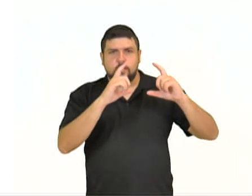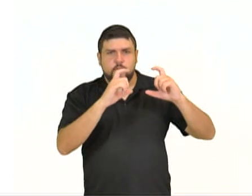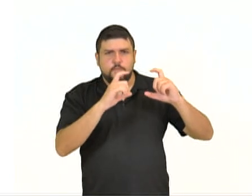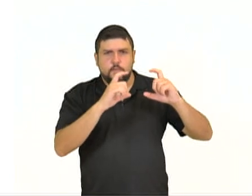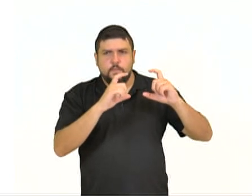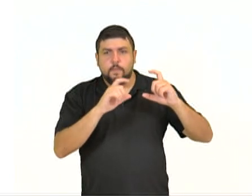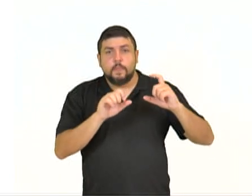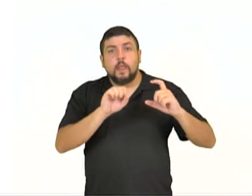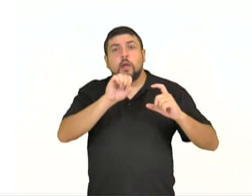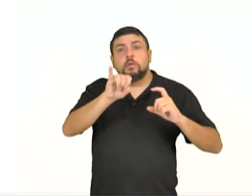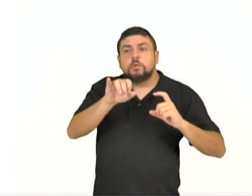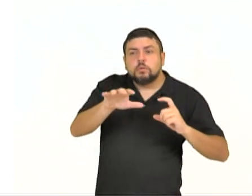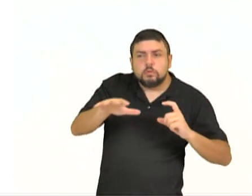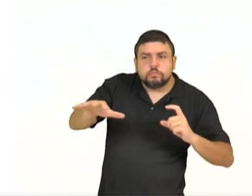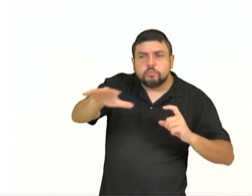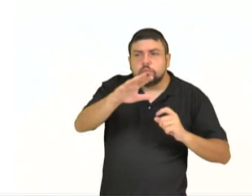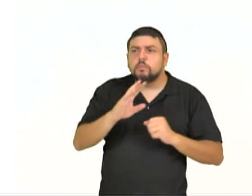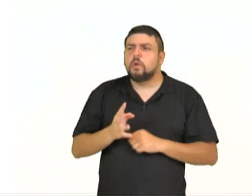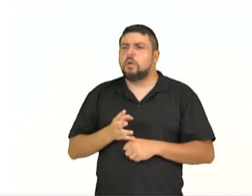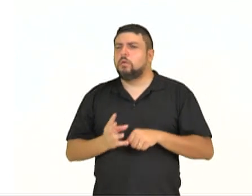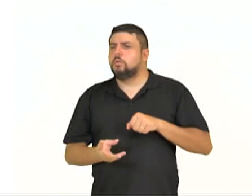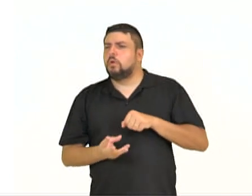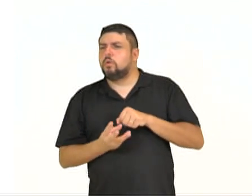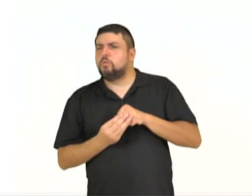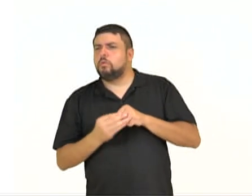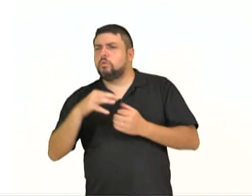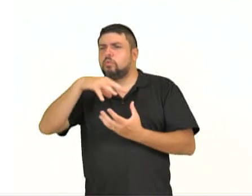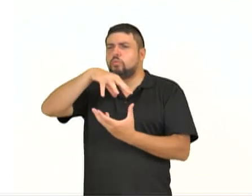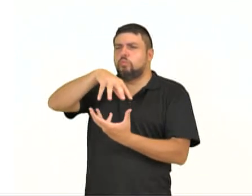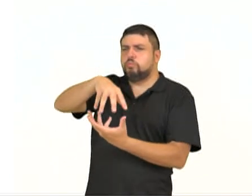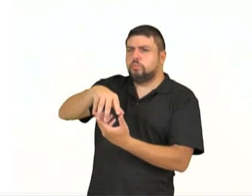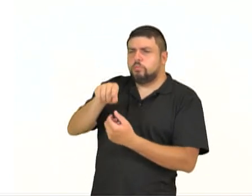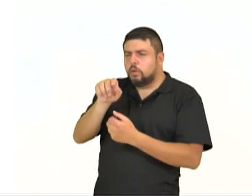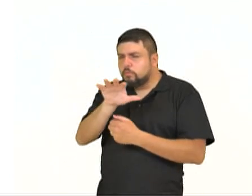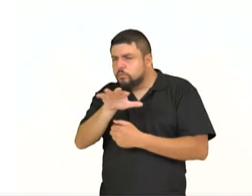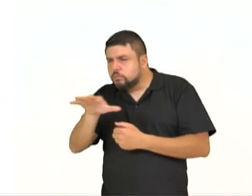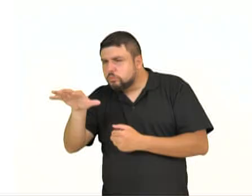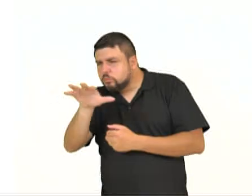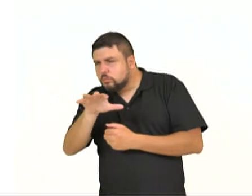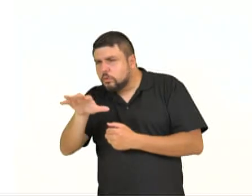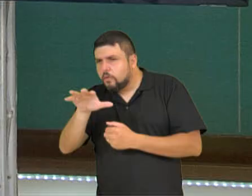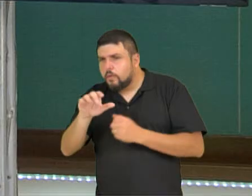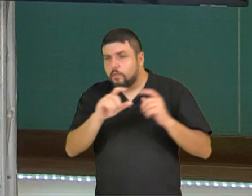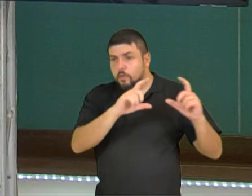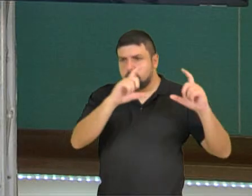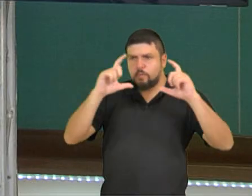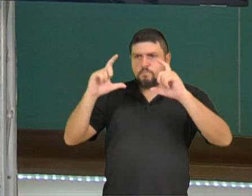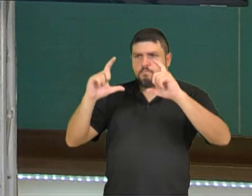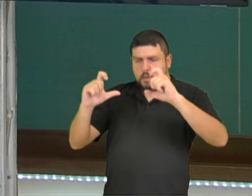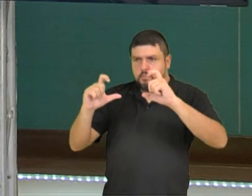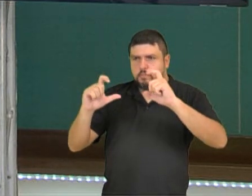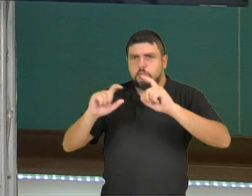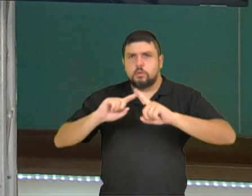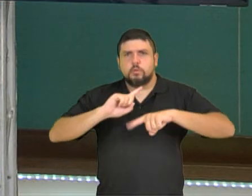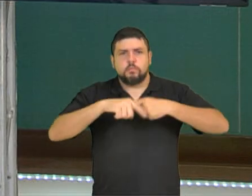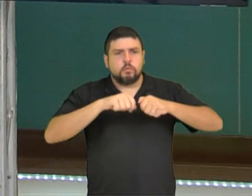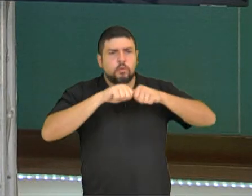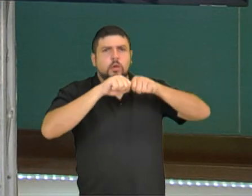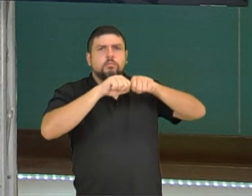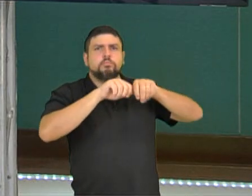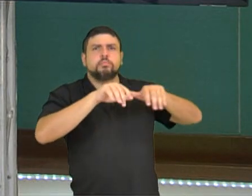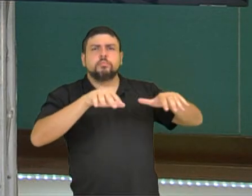partir do conhecimento de mundo, quando você consegue ensinar ou aprender com base na fotografia. Um sentido